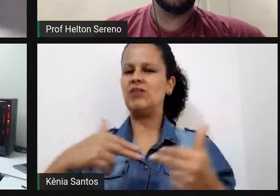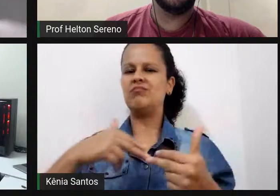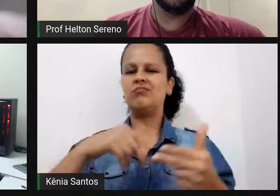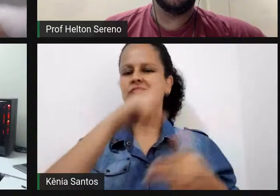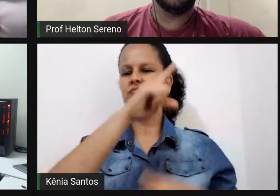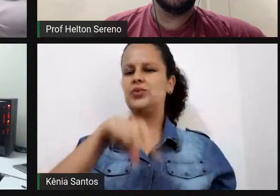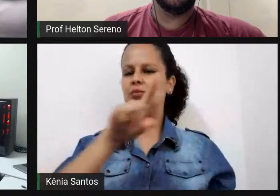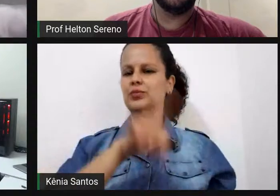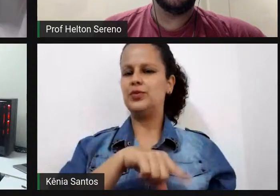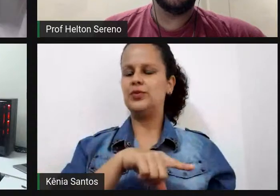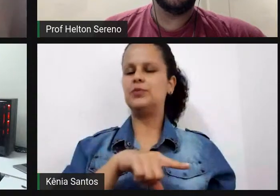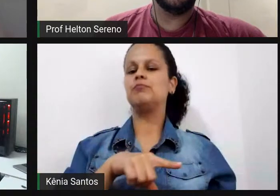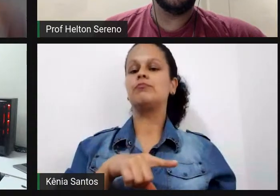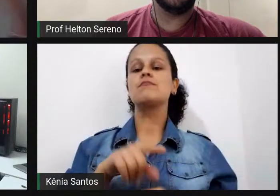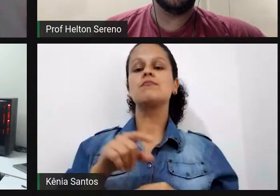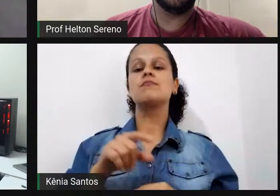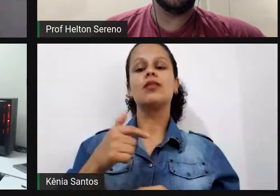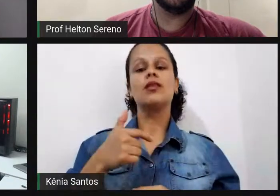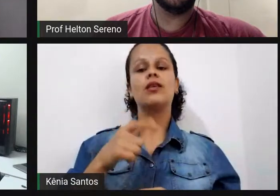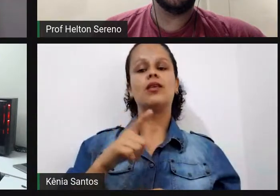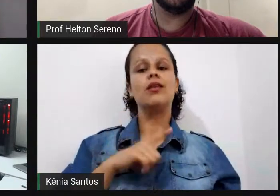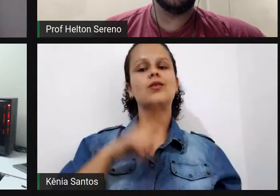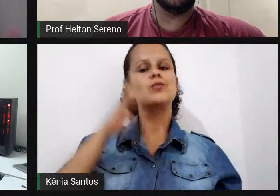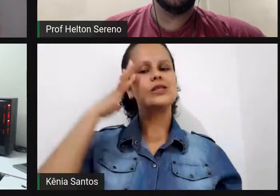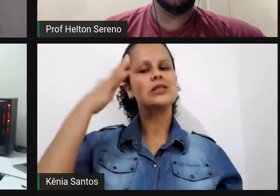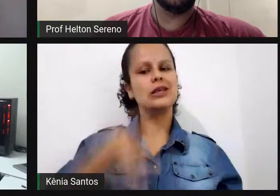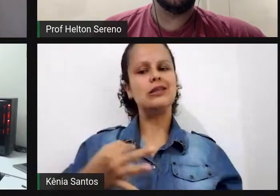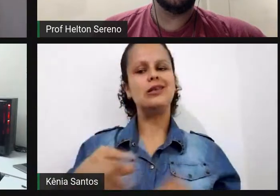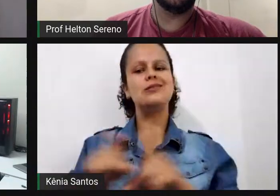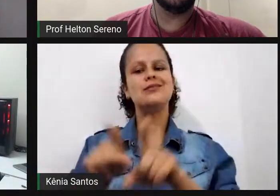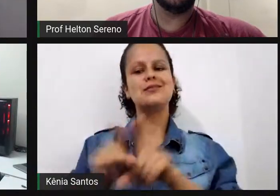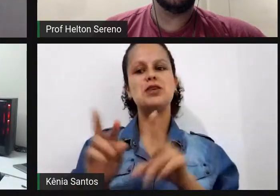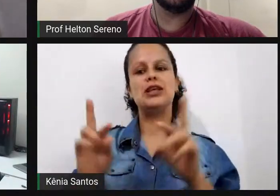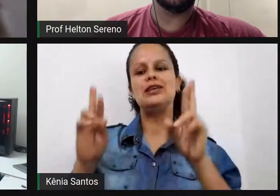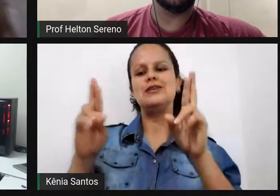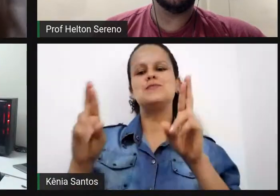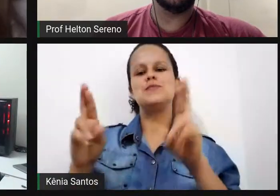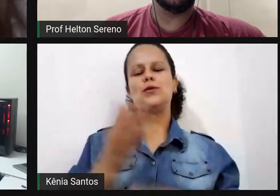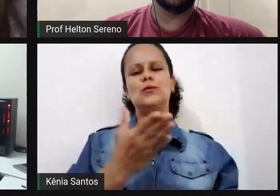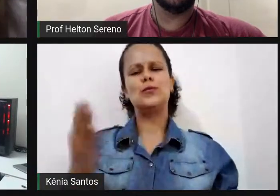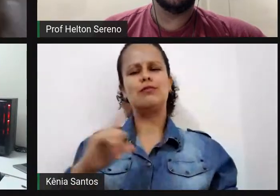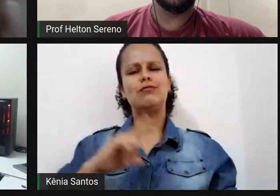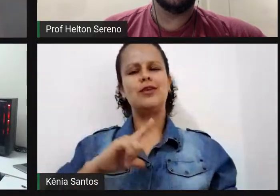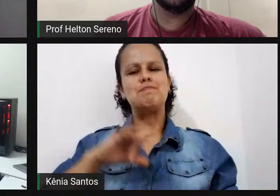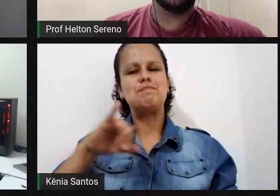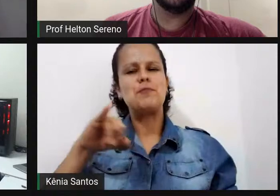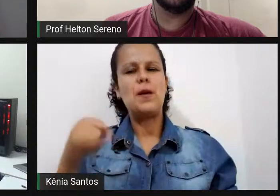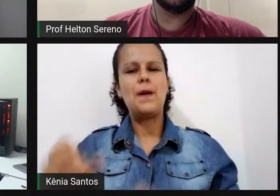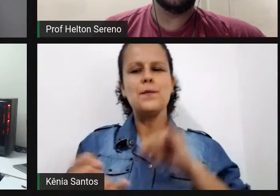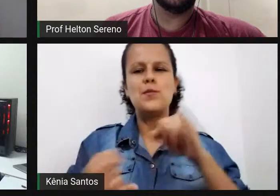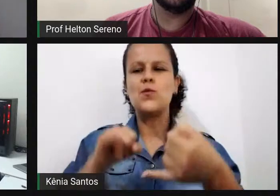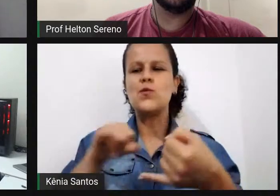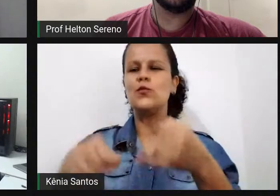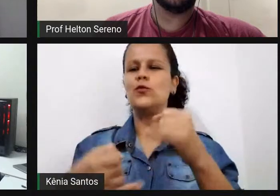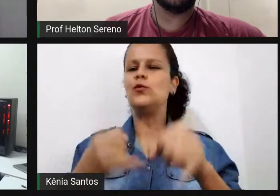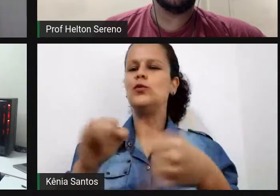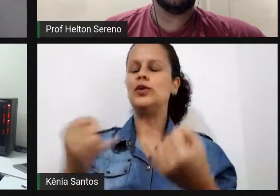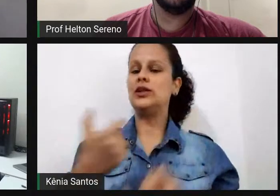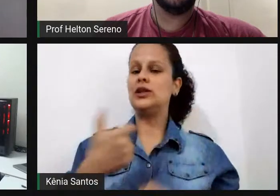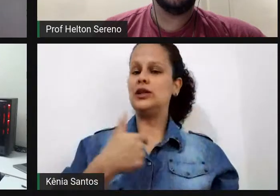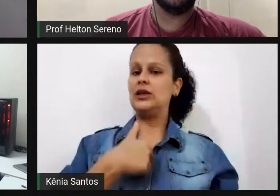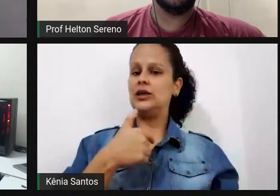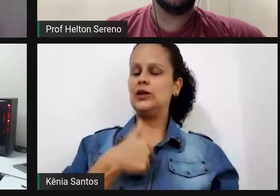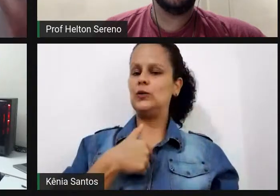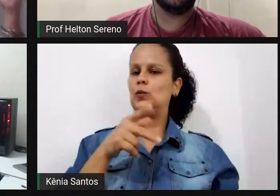Eu tenho certeza, né? Eu espero, mas eu já tenho certeza que vocês aproveitem muito esse curso. Eu não sou docente no